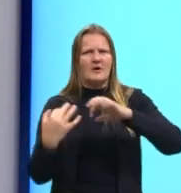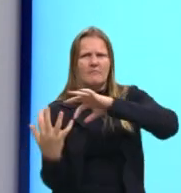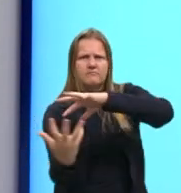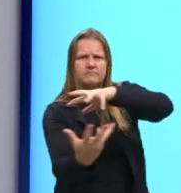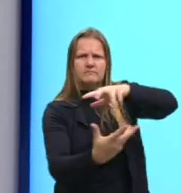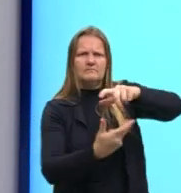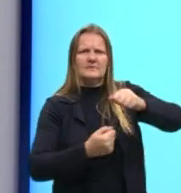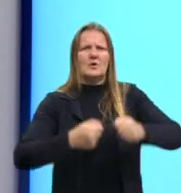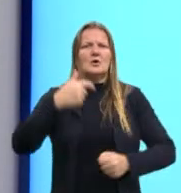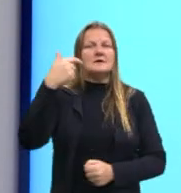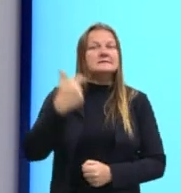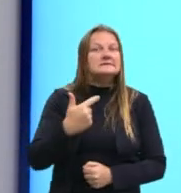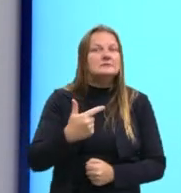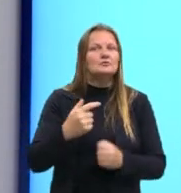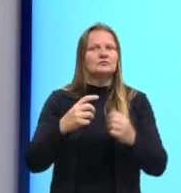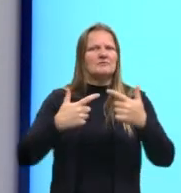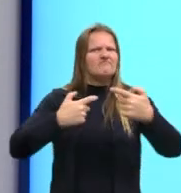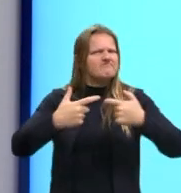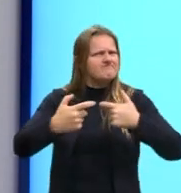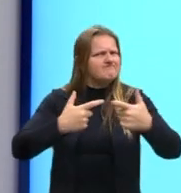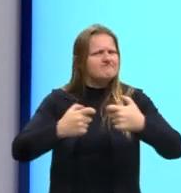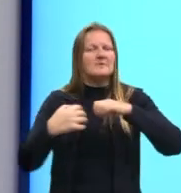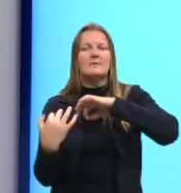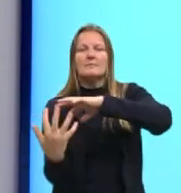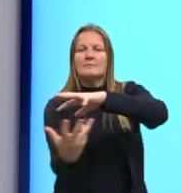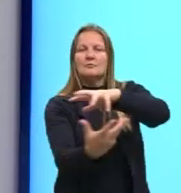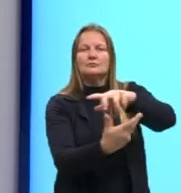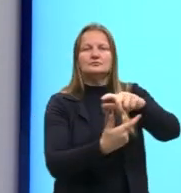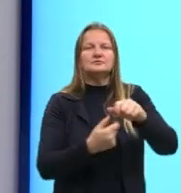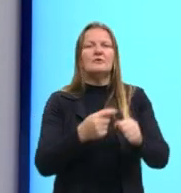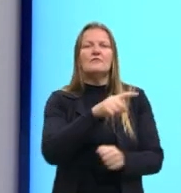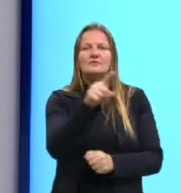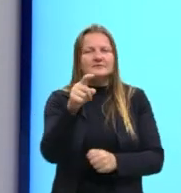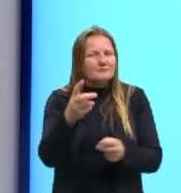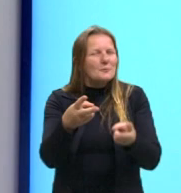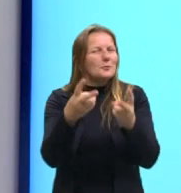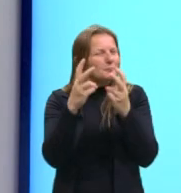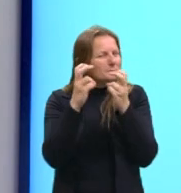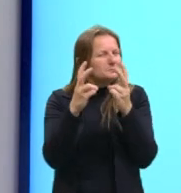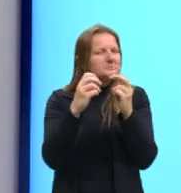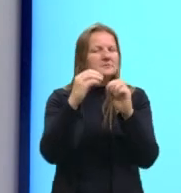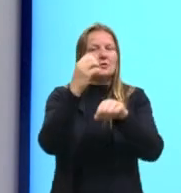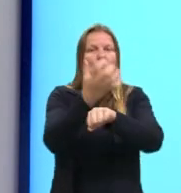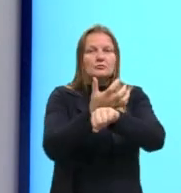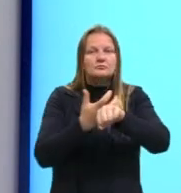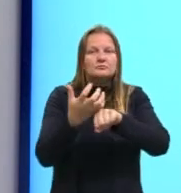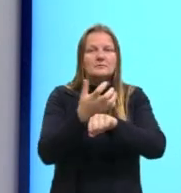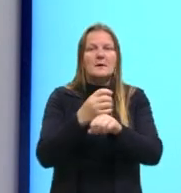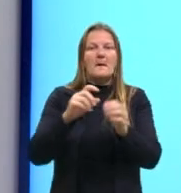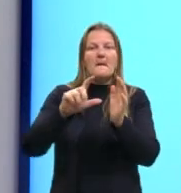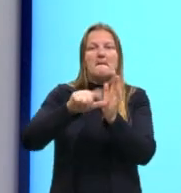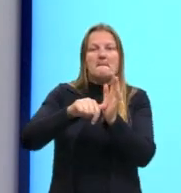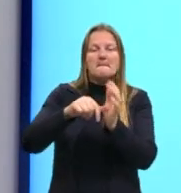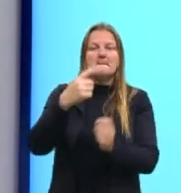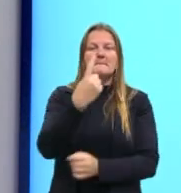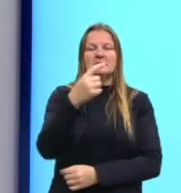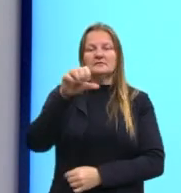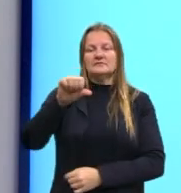cruciais para a humanidade. Você pode observar em todos os componentes curriculares que pós-1945,